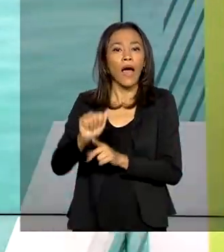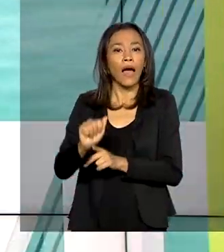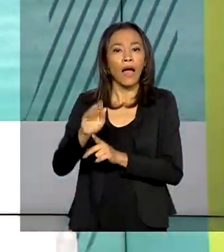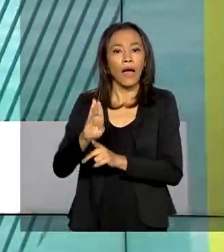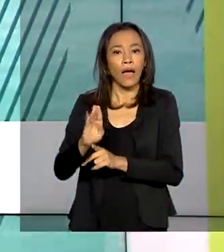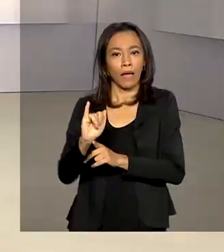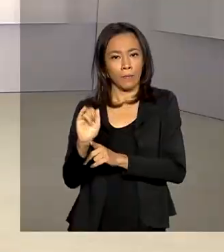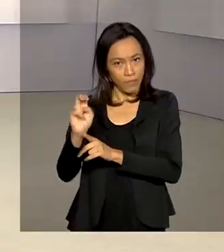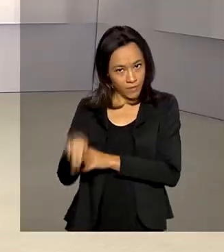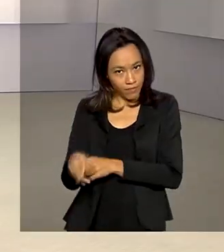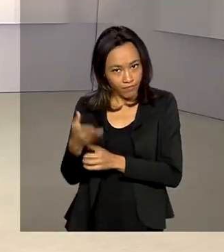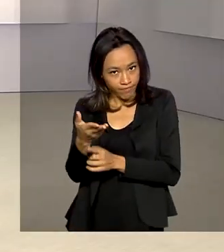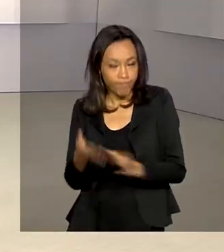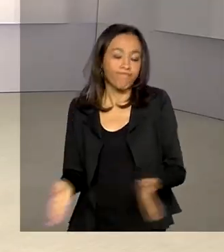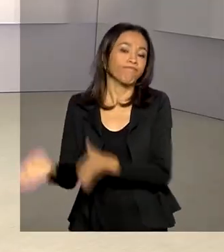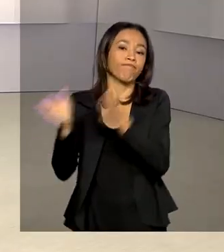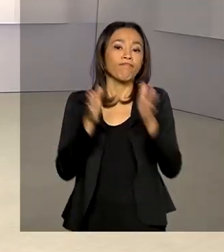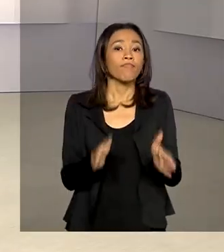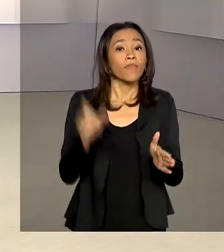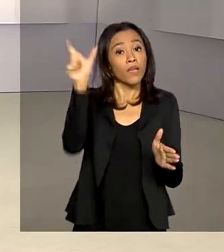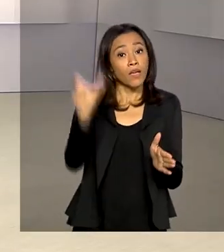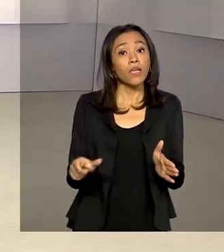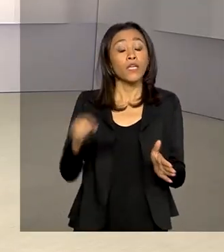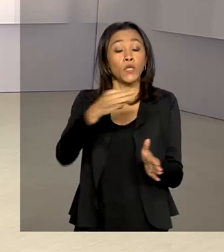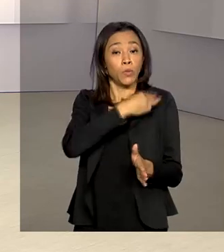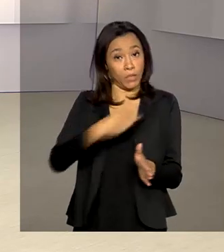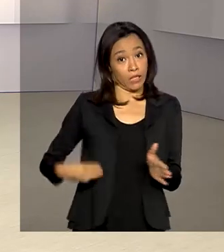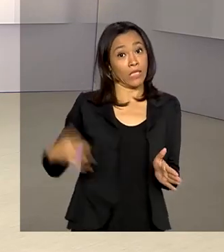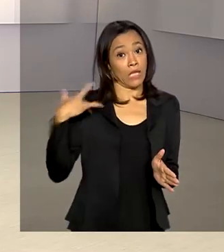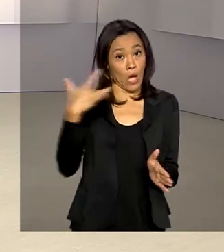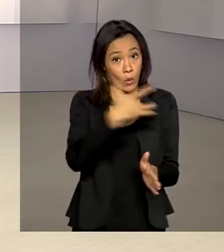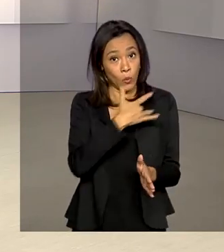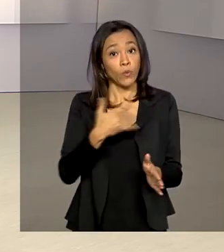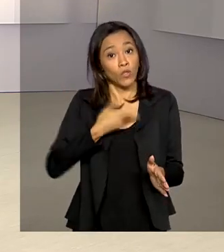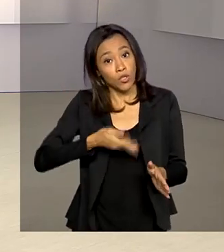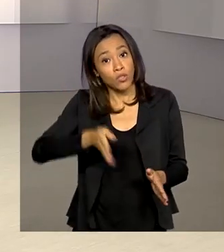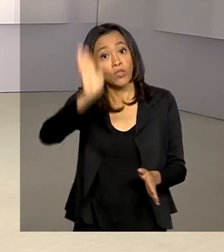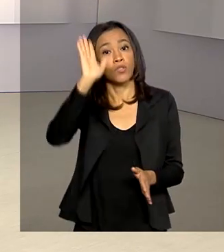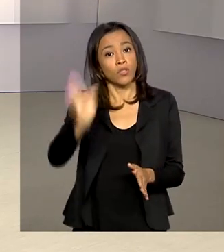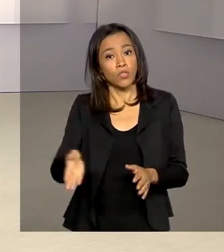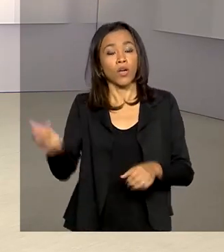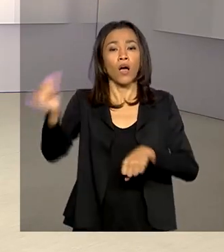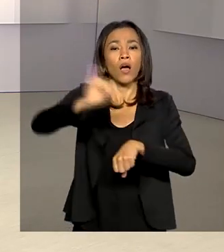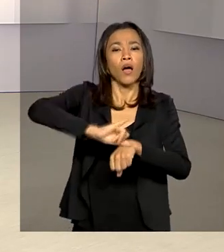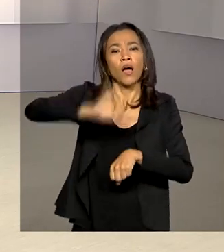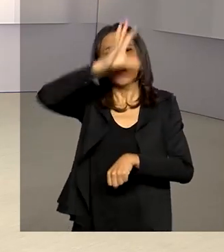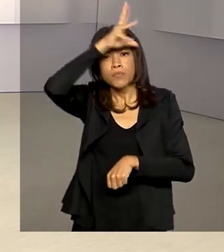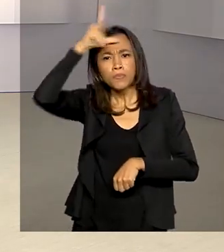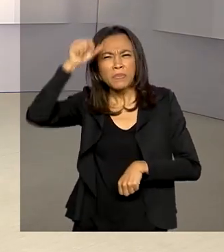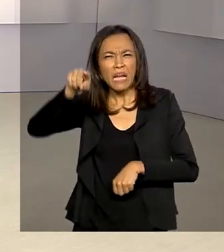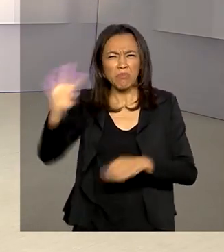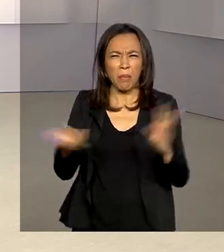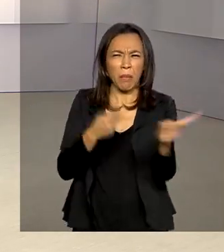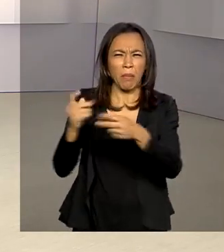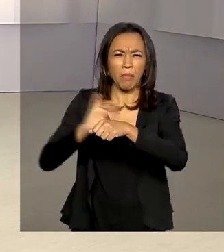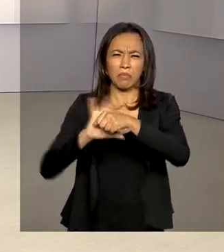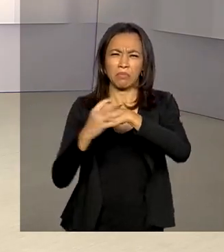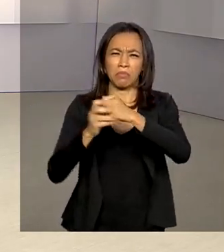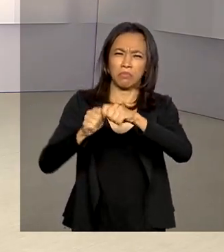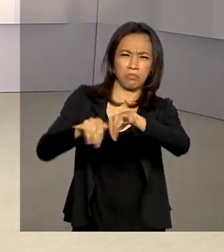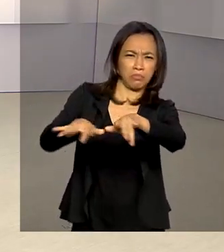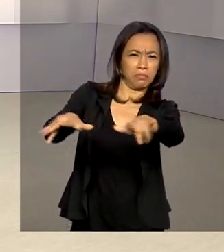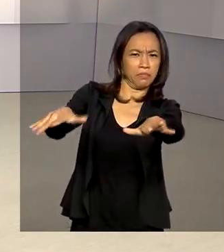a ABIN. E o ministro da Saúde, Nelson Tait, está em Manaus, no Amazonas, estado com maior incidência de Covid-19.